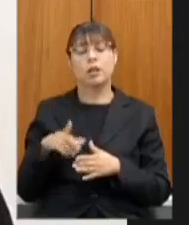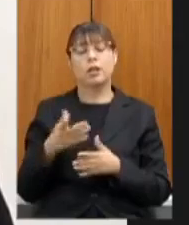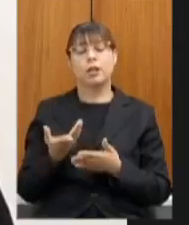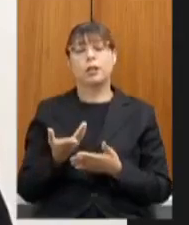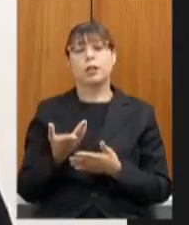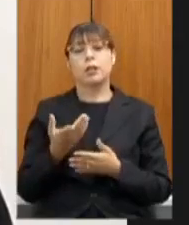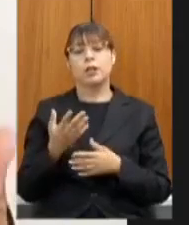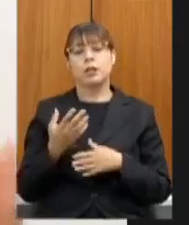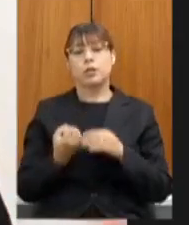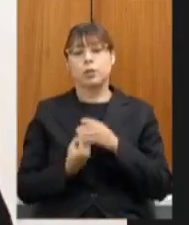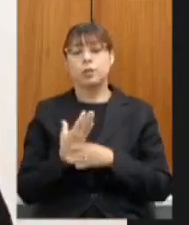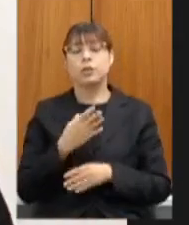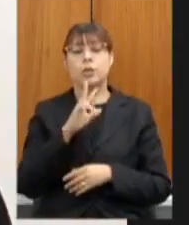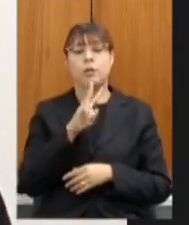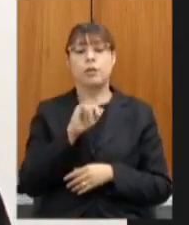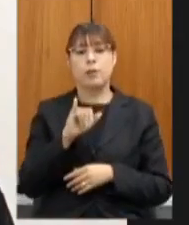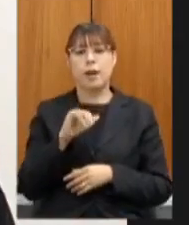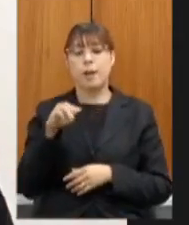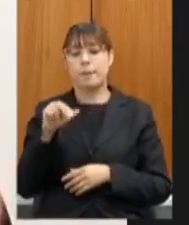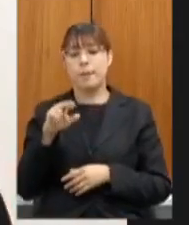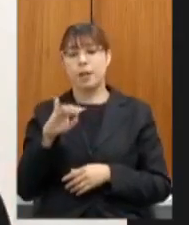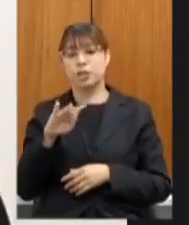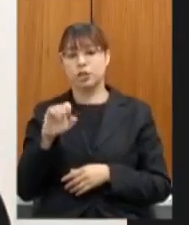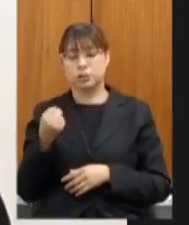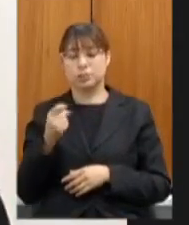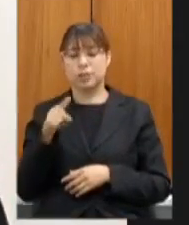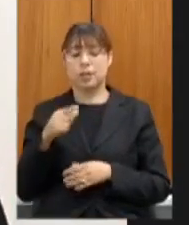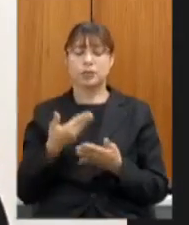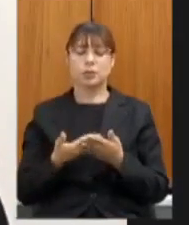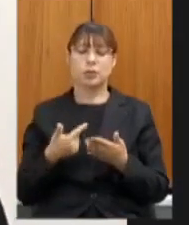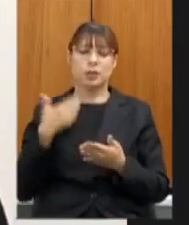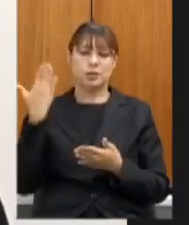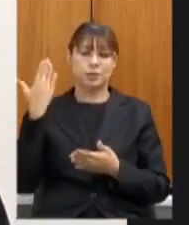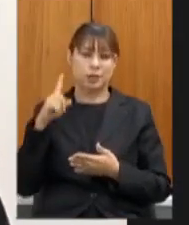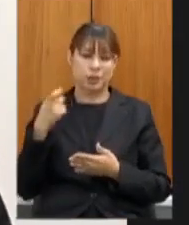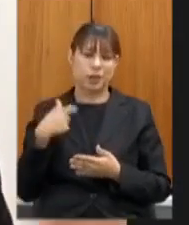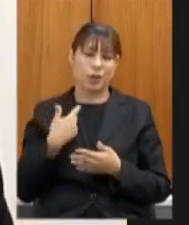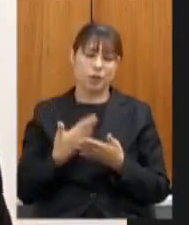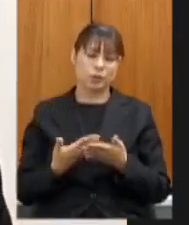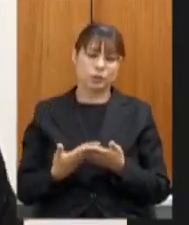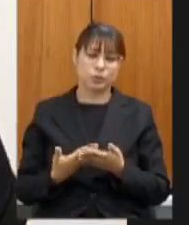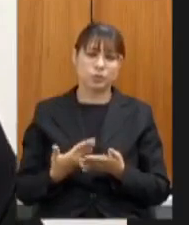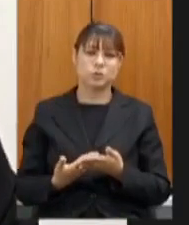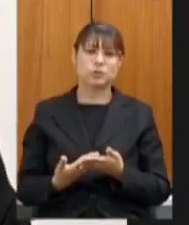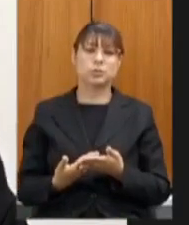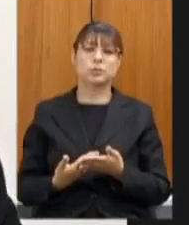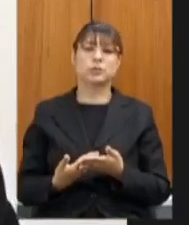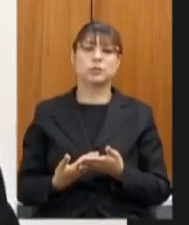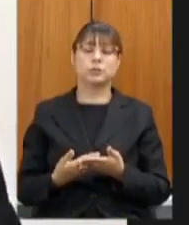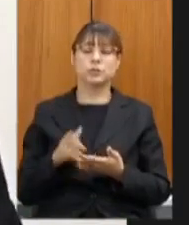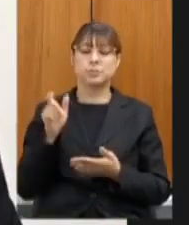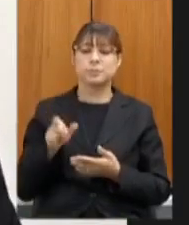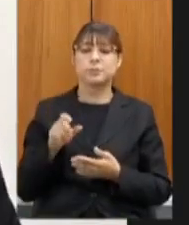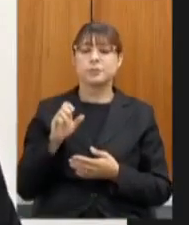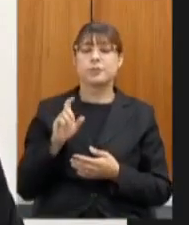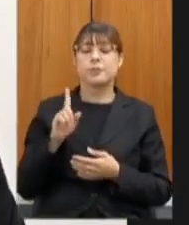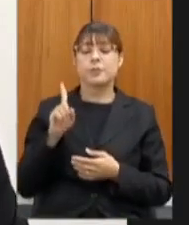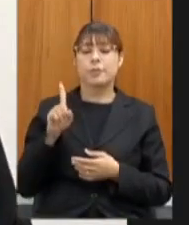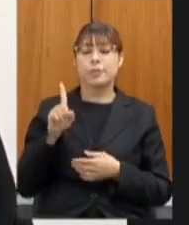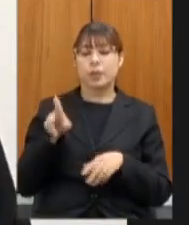Fundação Caimartins escola que estudei escola que tem um carinho criado por um sertanejo coronel Almeida